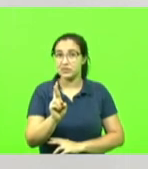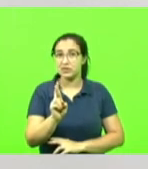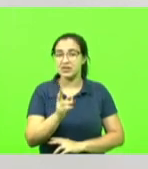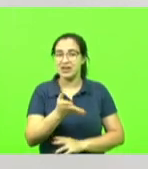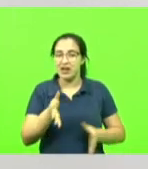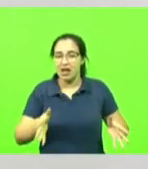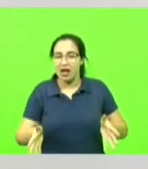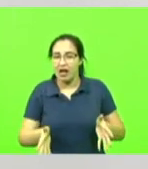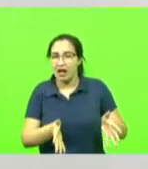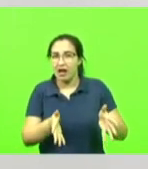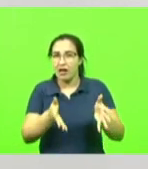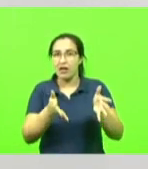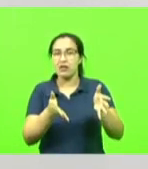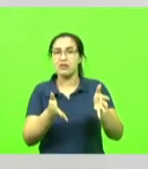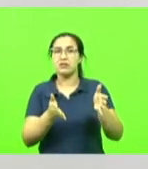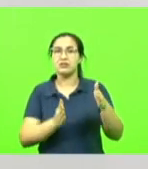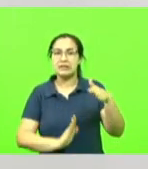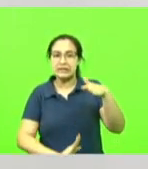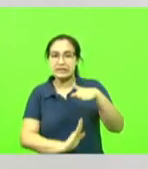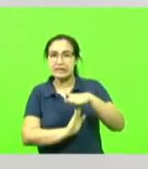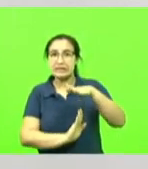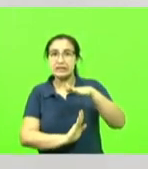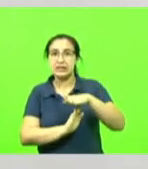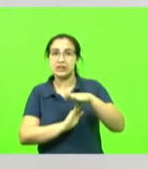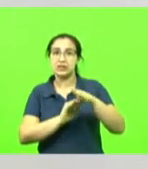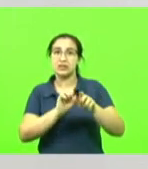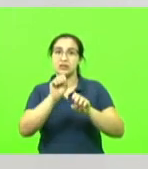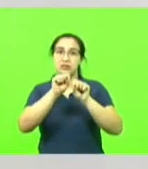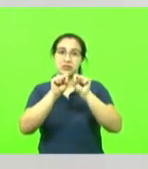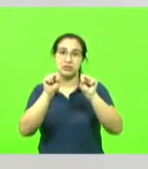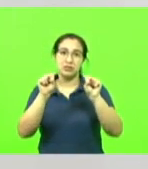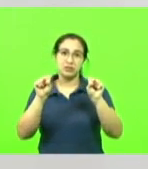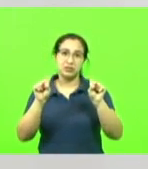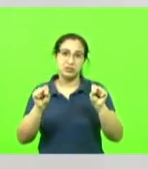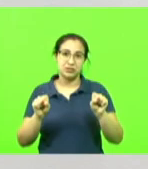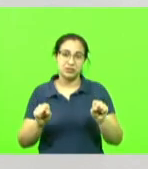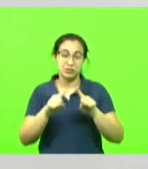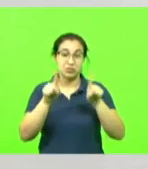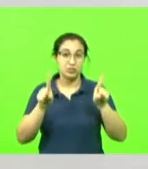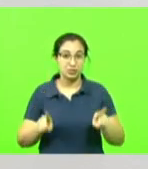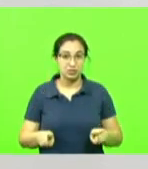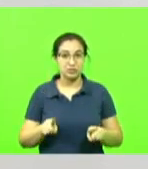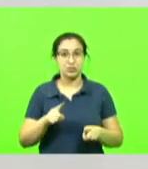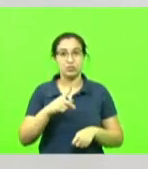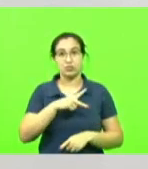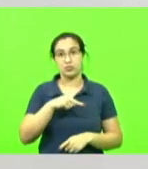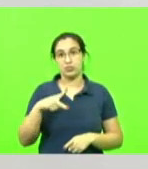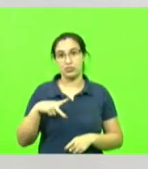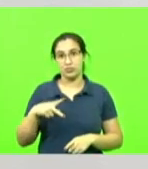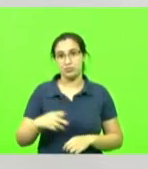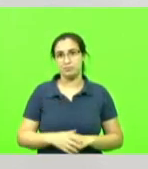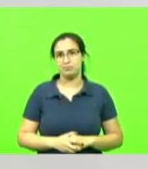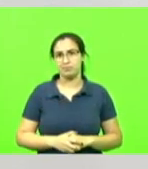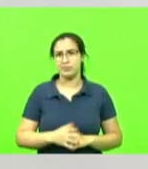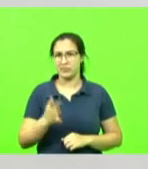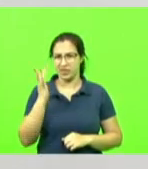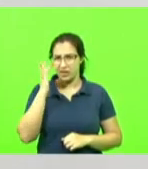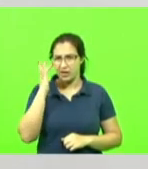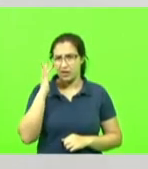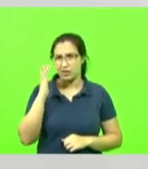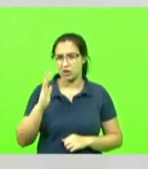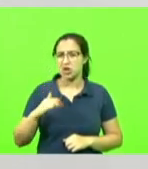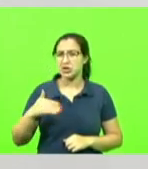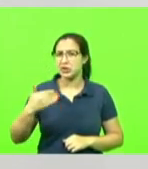ao teto do servidorismo público, colocando eles lá no teto. Vocês acham que depois que